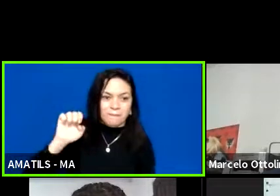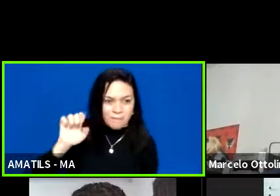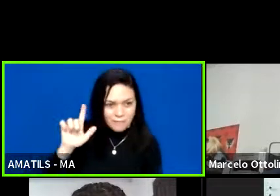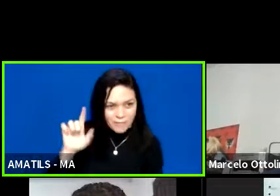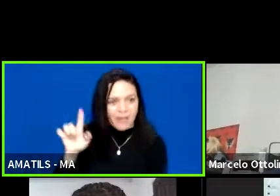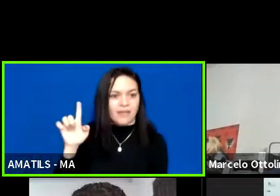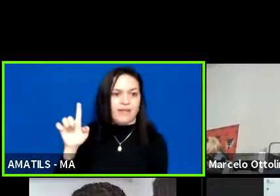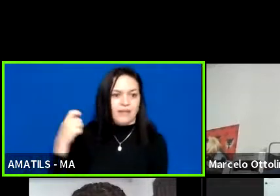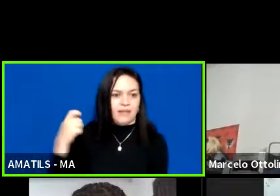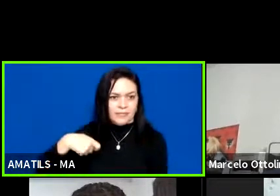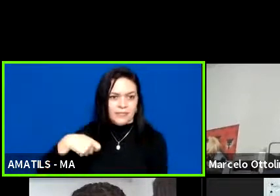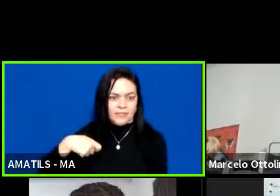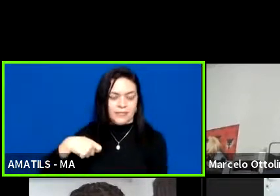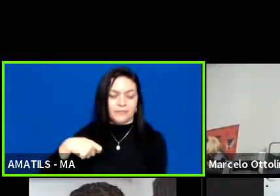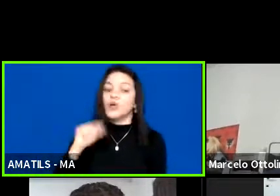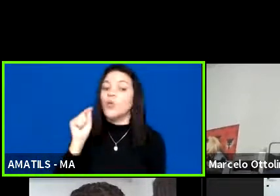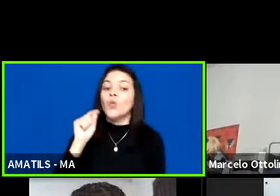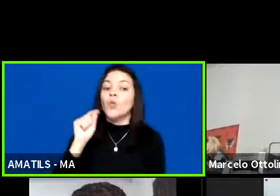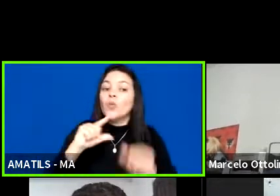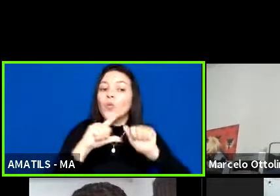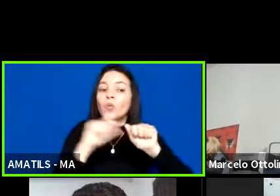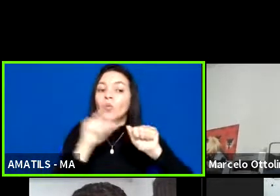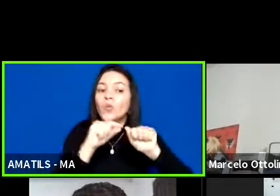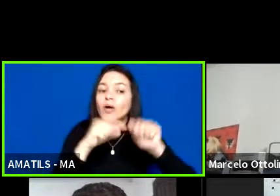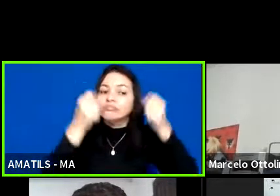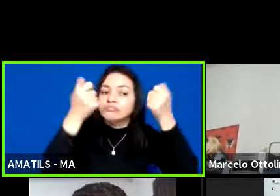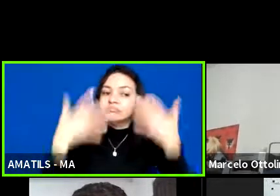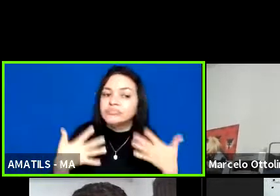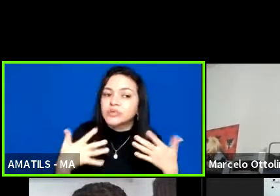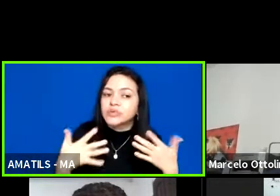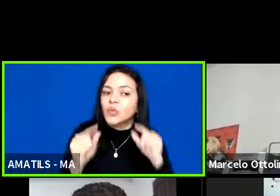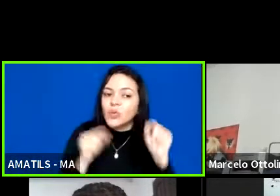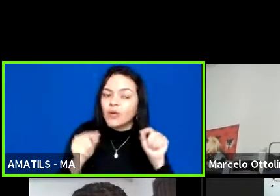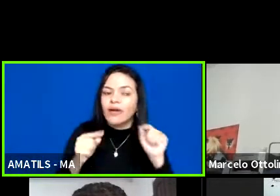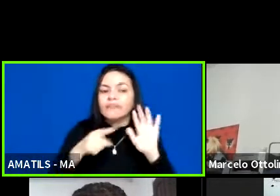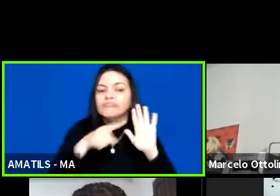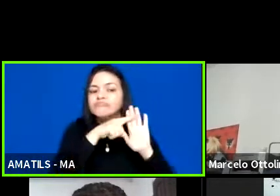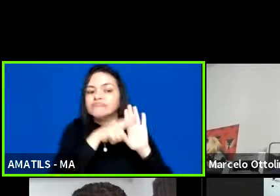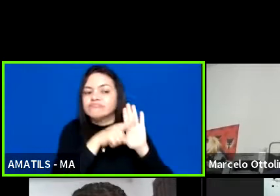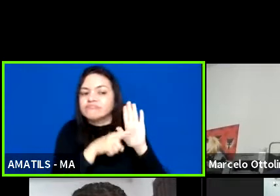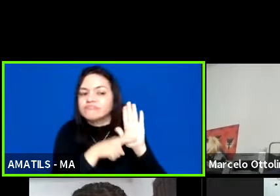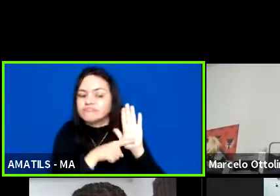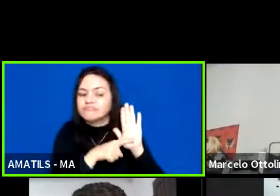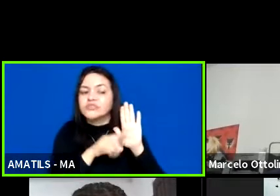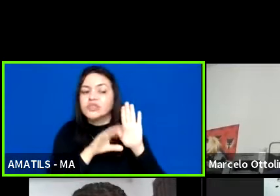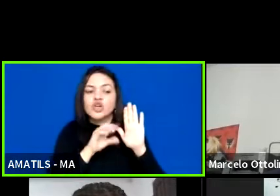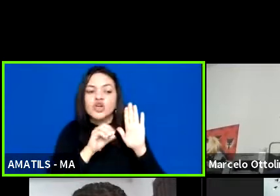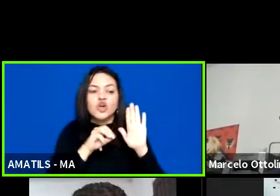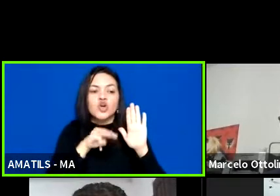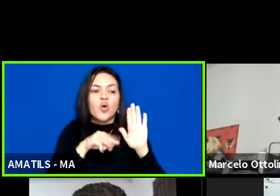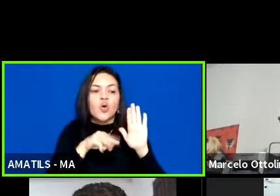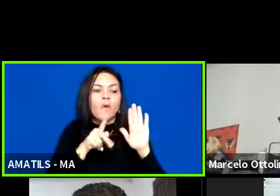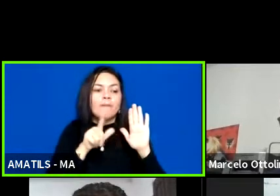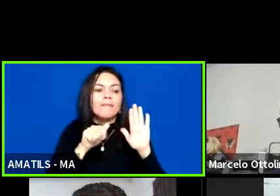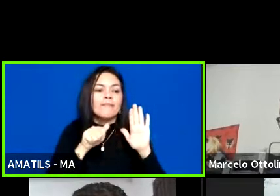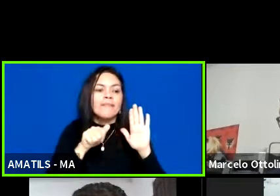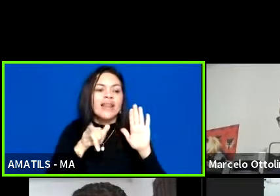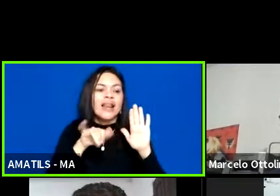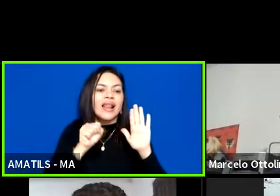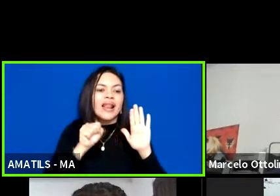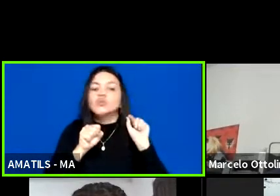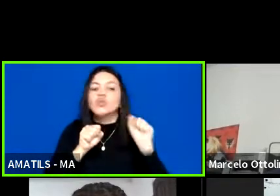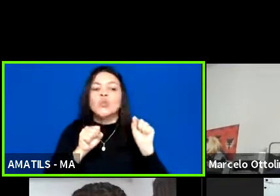o que trata esse artigo? Nada mais é do que a definição de compliance, que é a gestão com transparência,